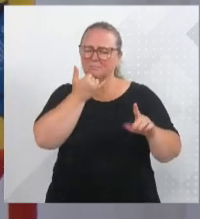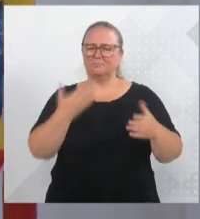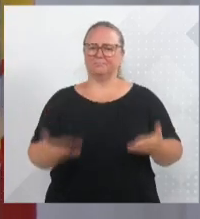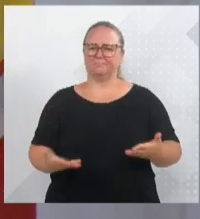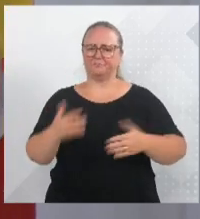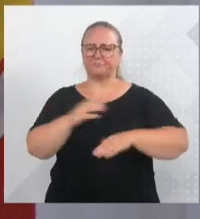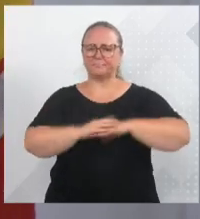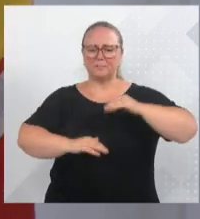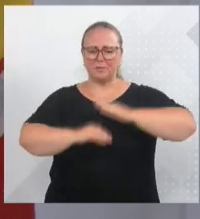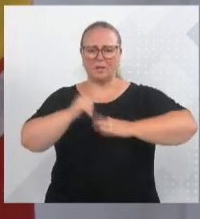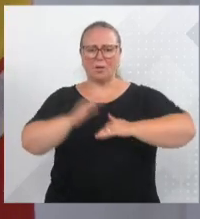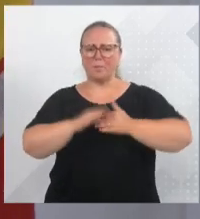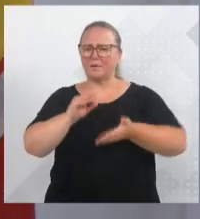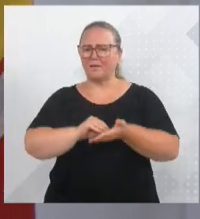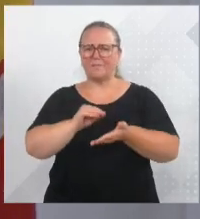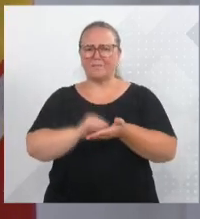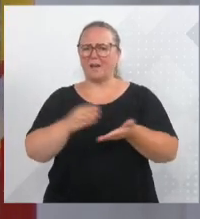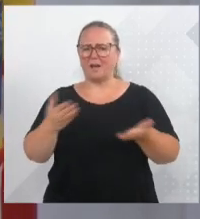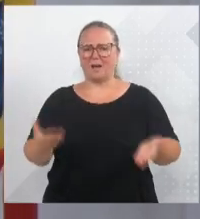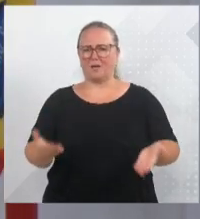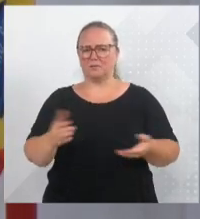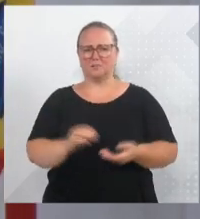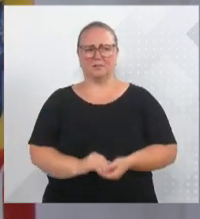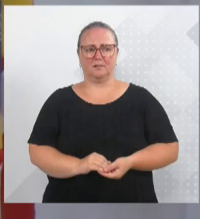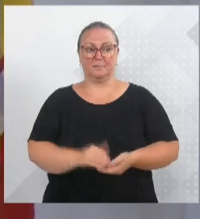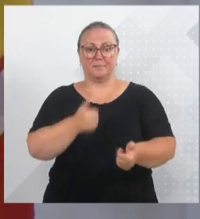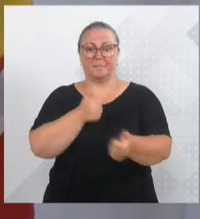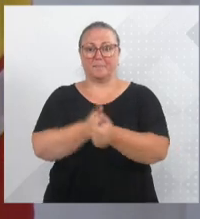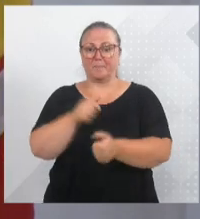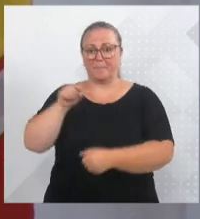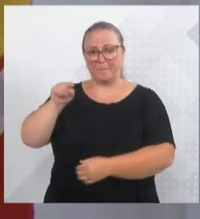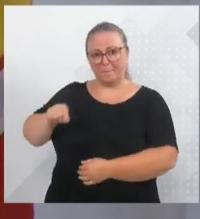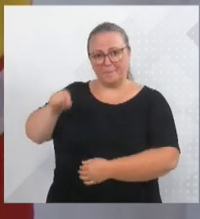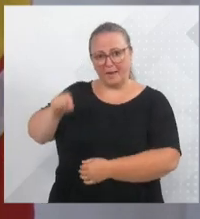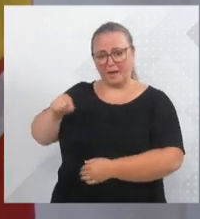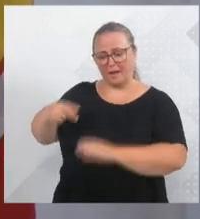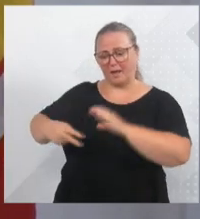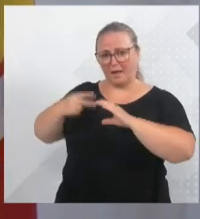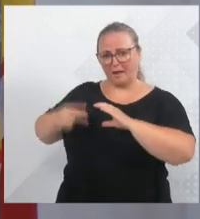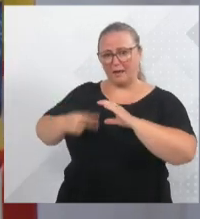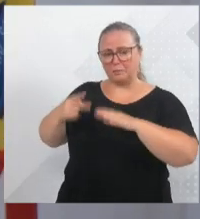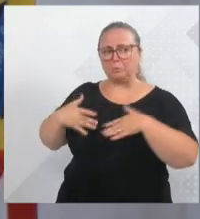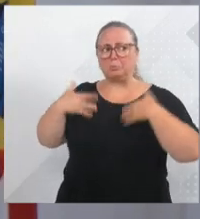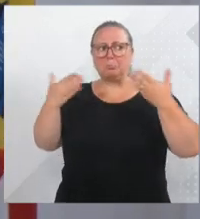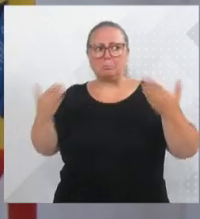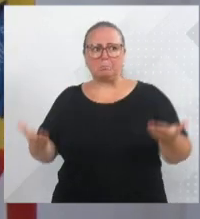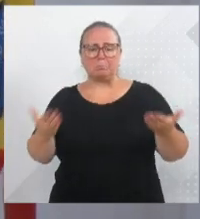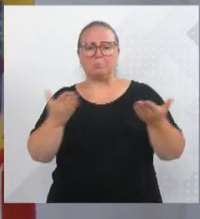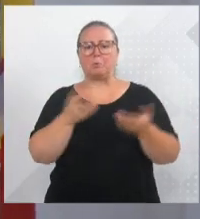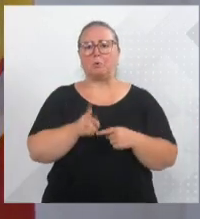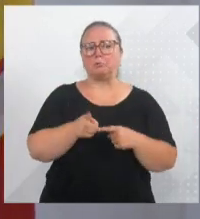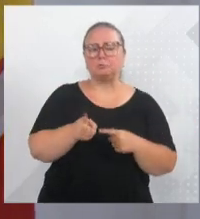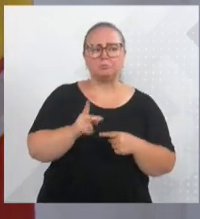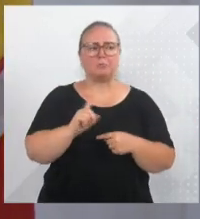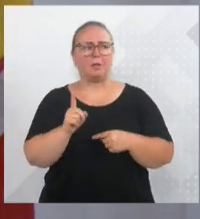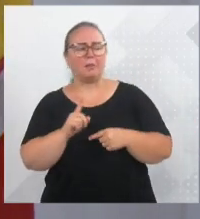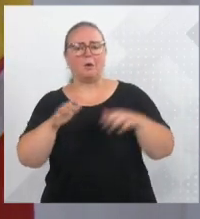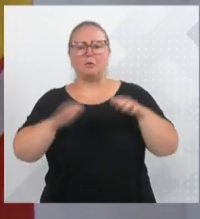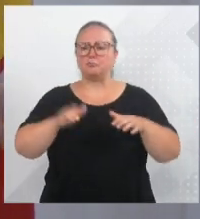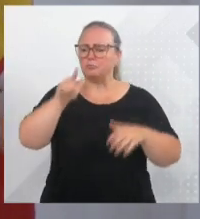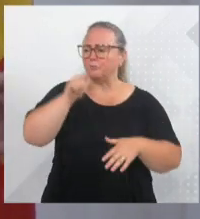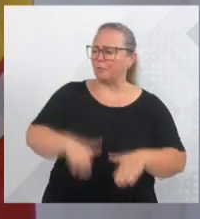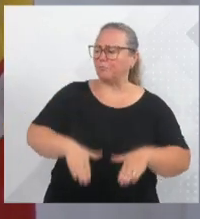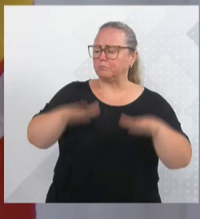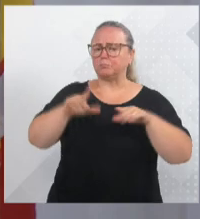inacabadas. Essa ponte aqui, perto da Câmara, que está um tempo, está uma novela, ninguém sabe se termina, se acaba, uma hora, aí dizem que é a chuva, enchente,